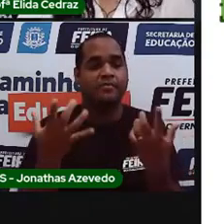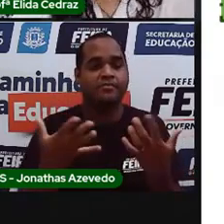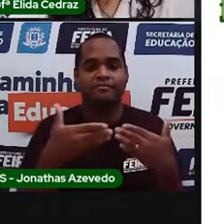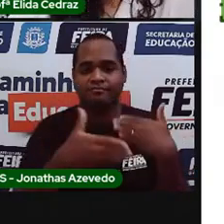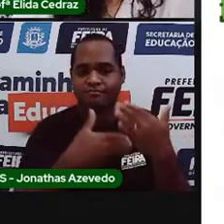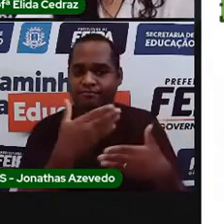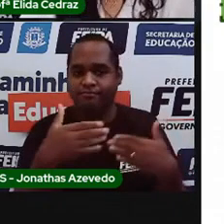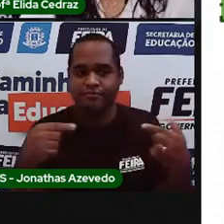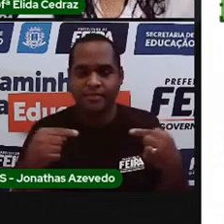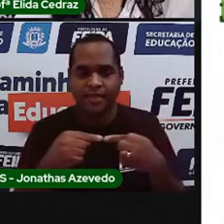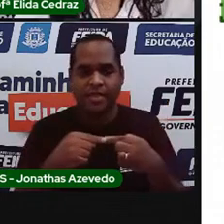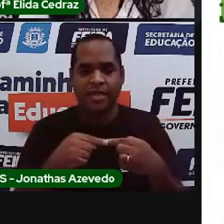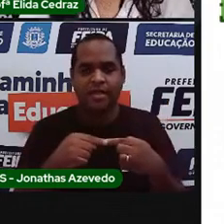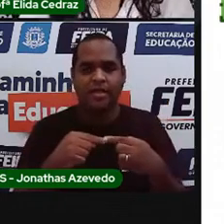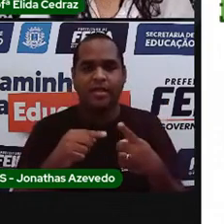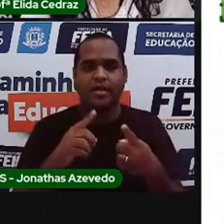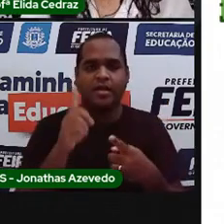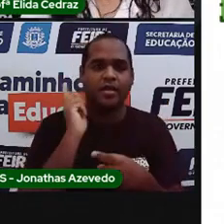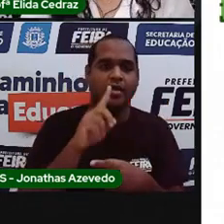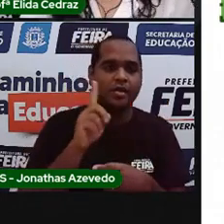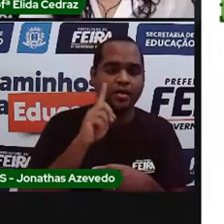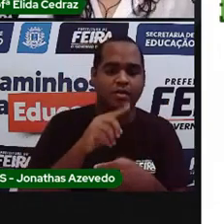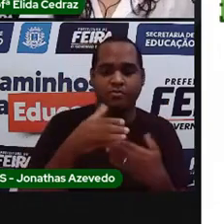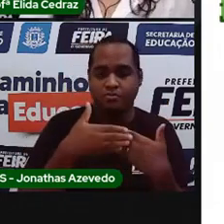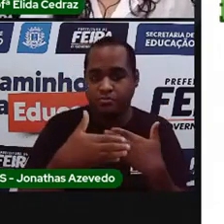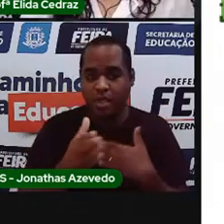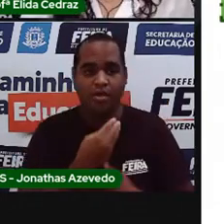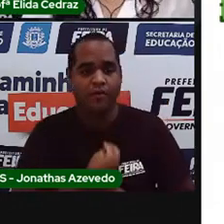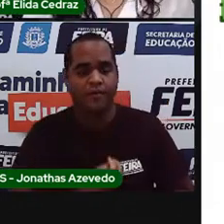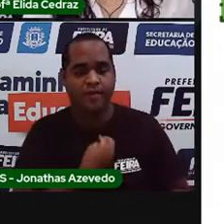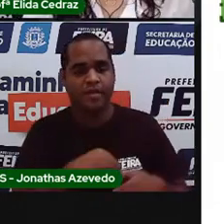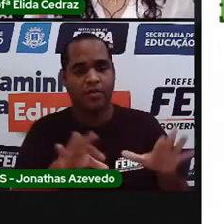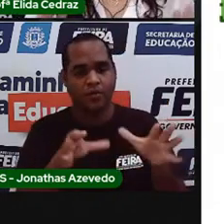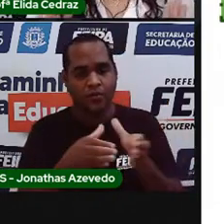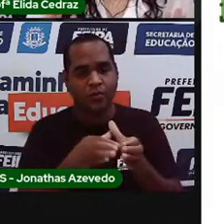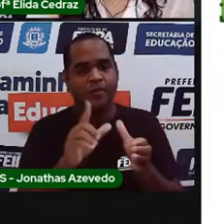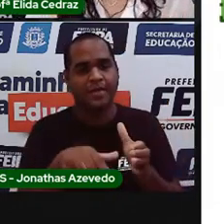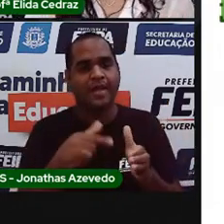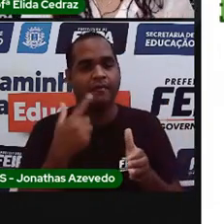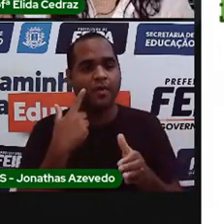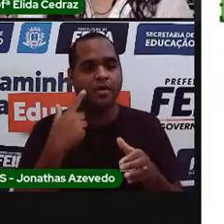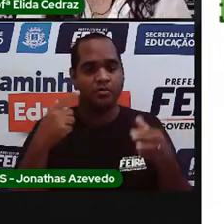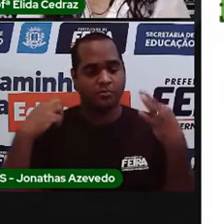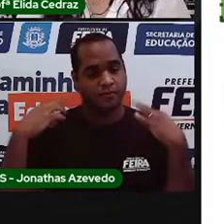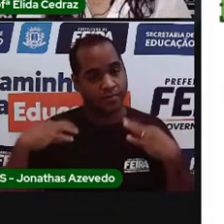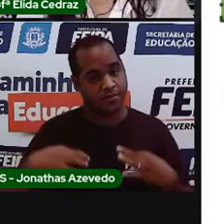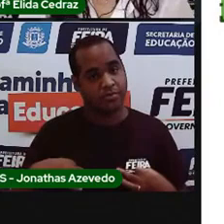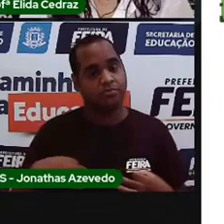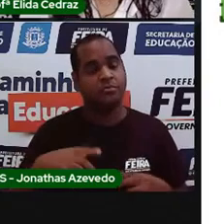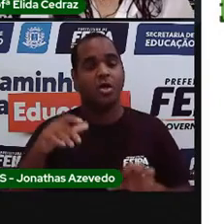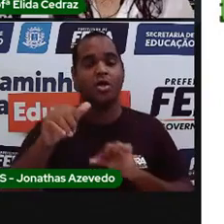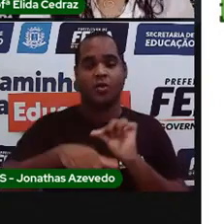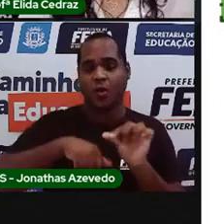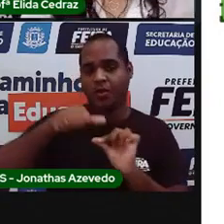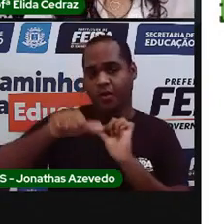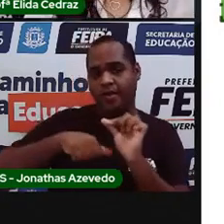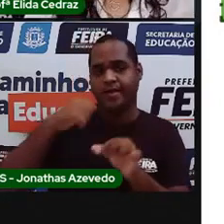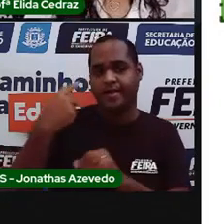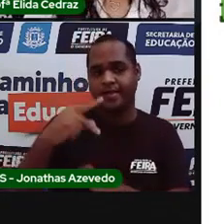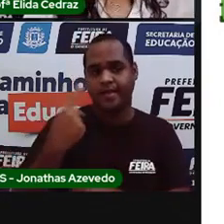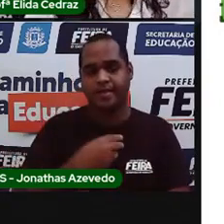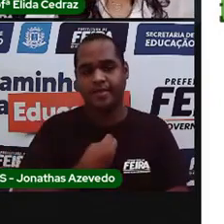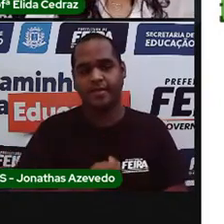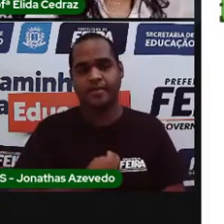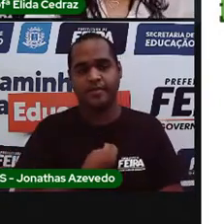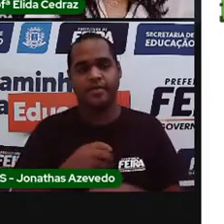sua aldeia, da sua comunidade. Eles vão vestidos. Mostrando que realmente eles são. Que